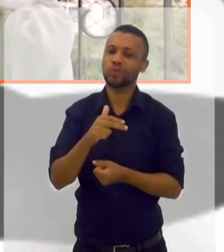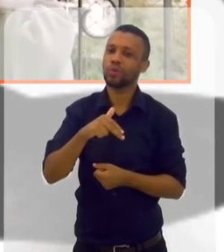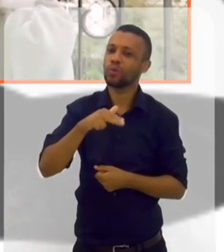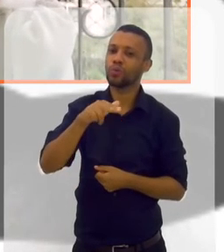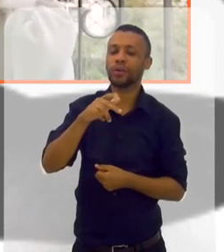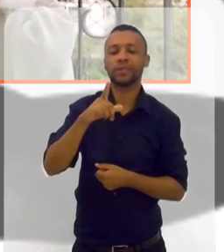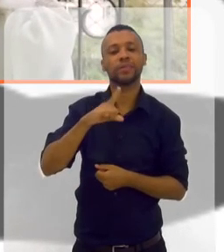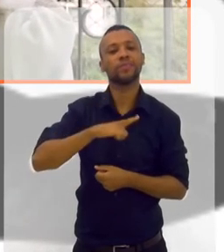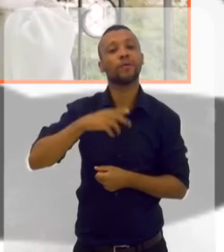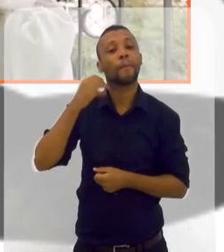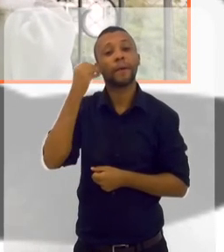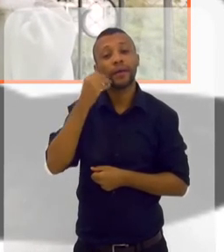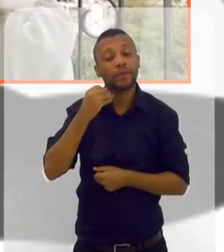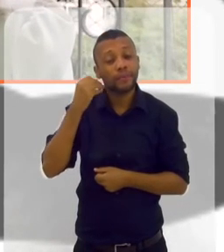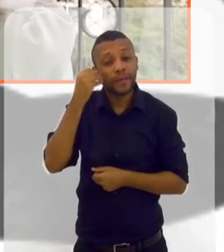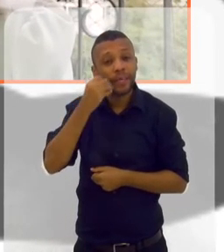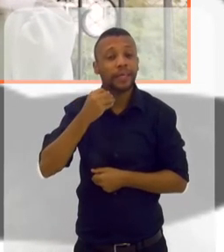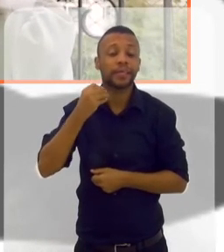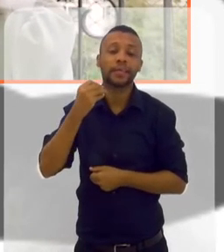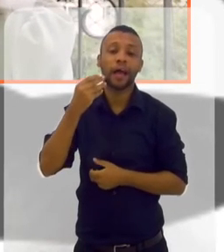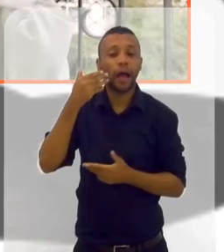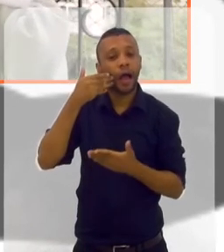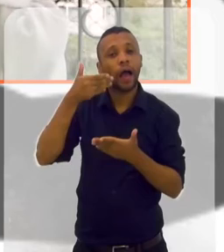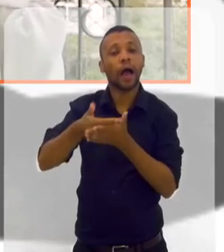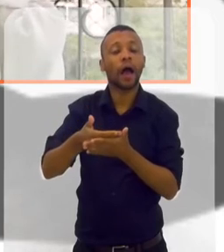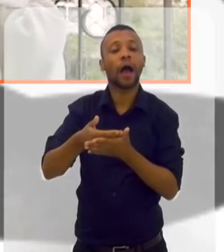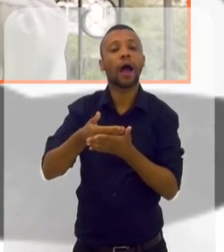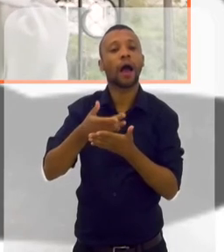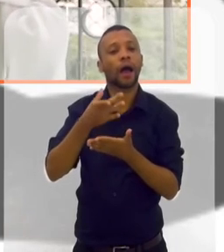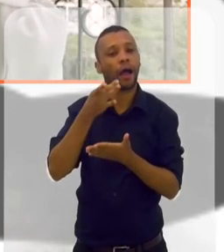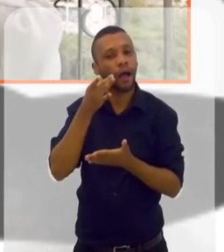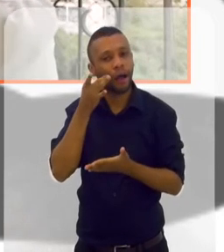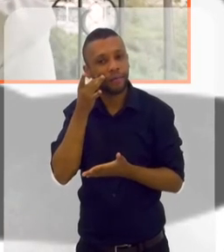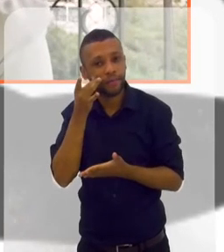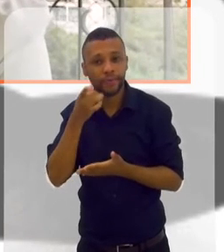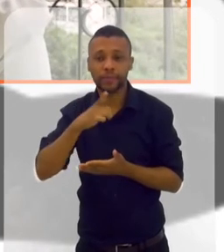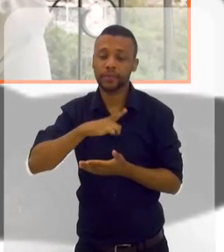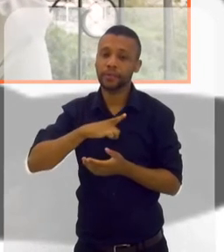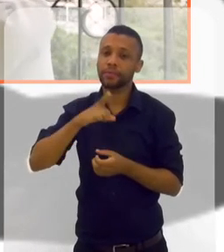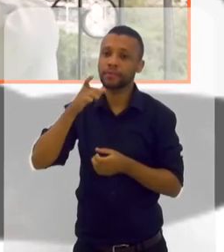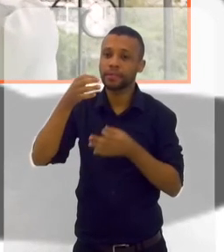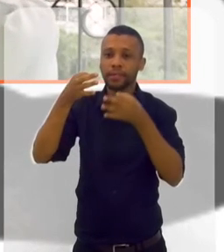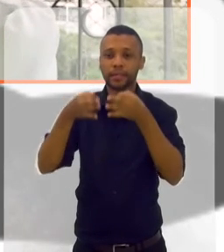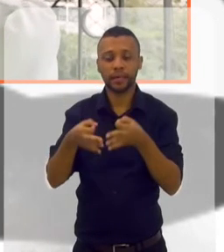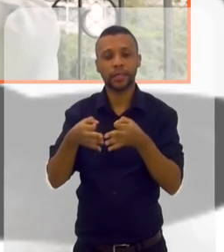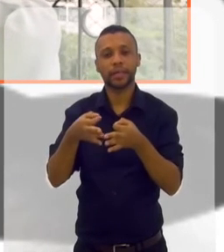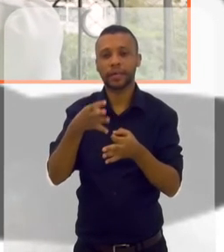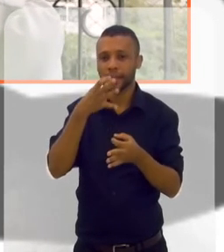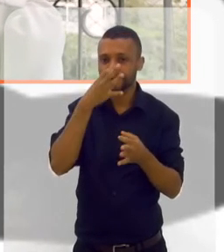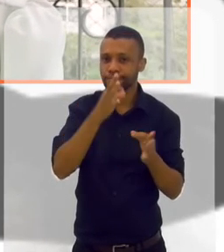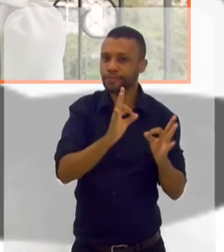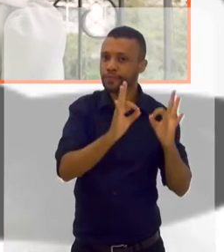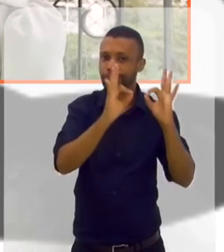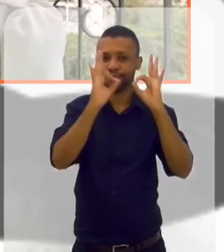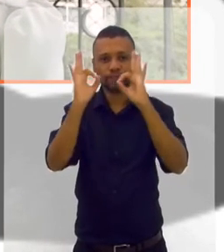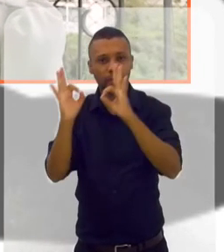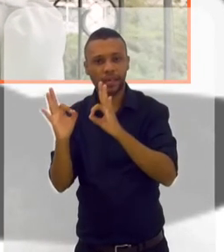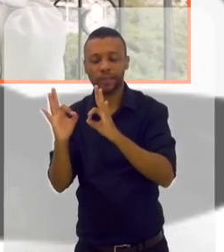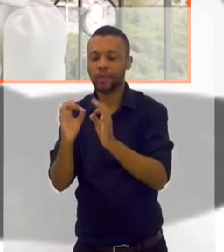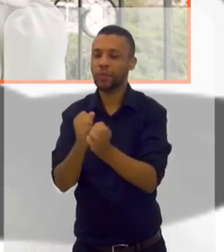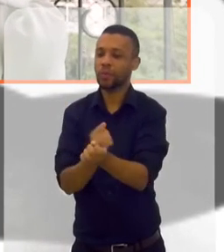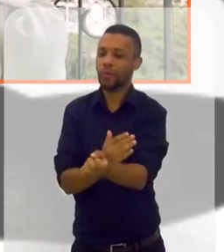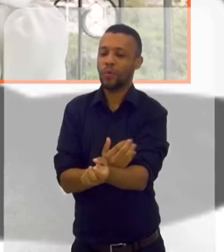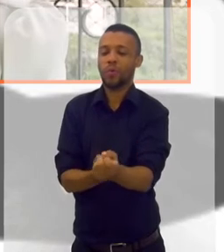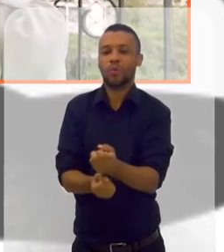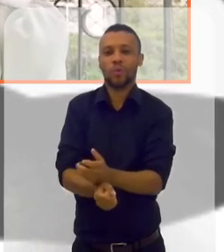feito uma experiência dessa assim, ao vivo aqui. E eu tenho certeza que o nosso espectador, que acompanha a gente